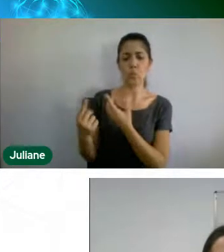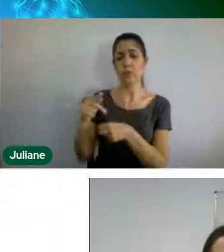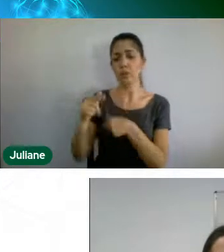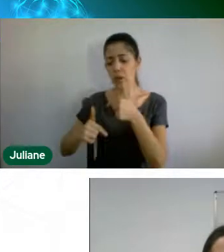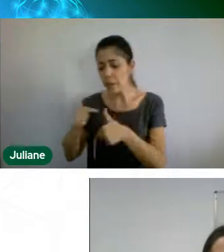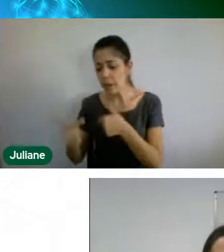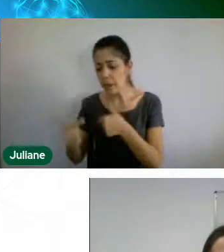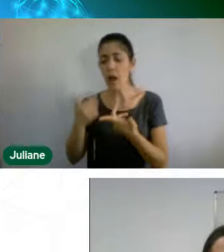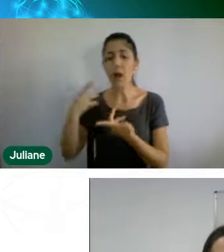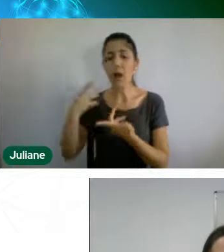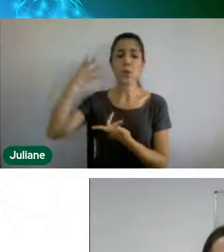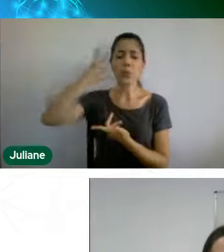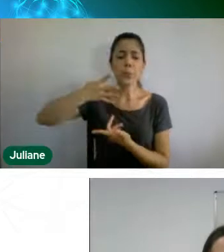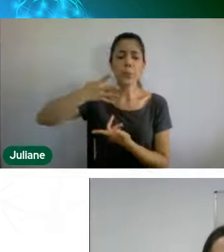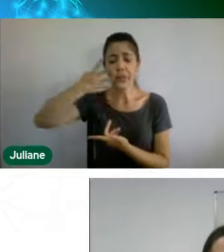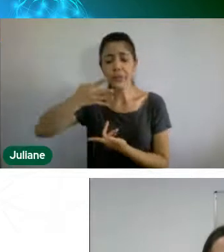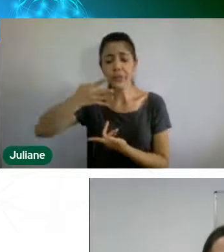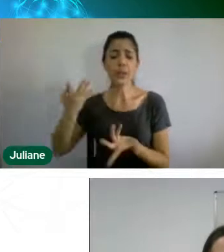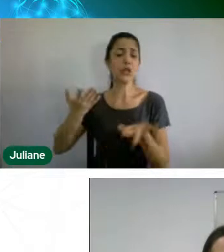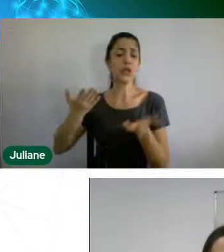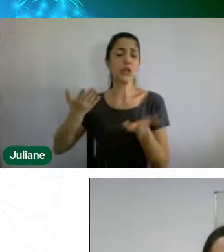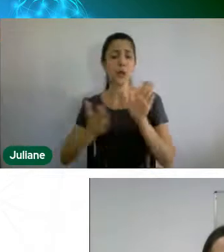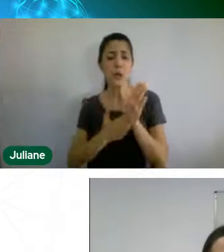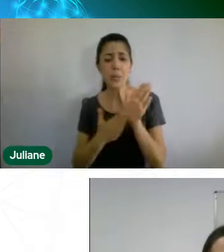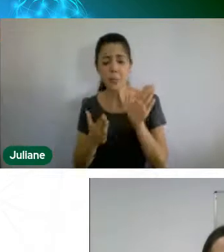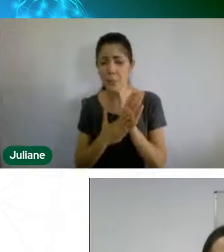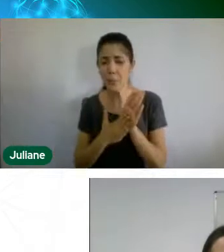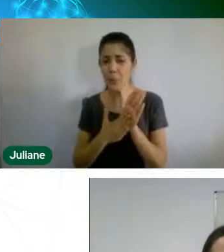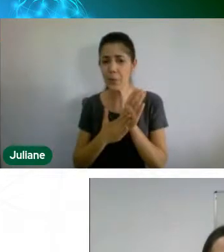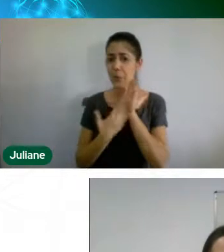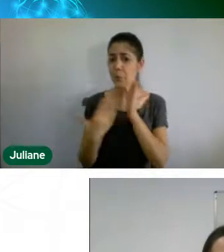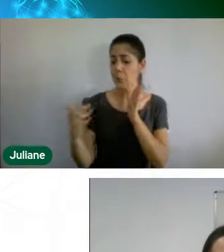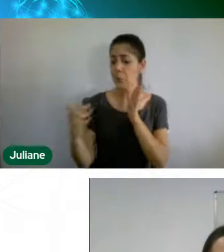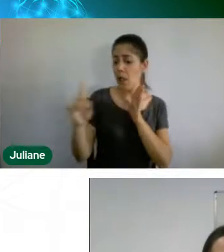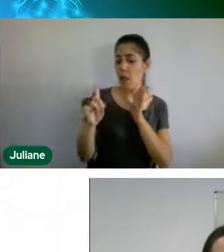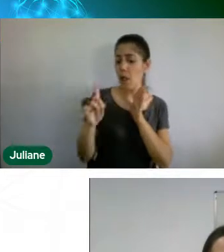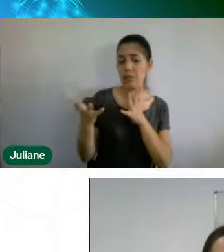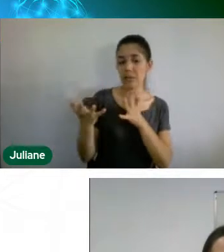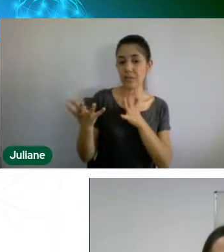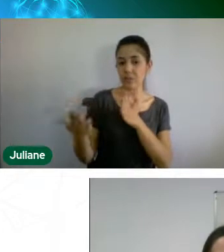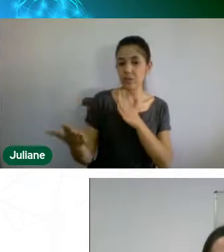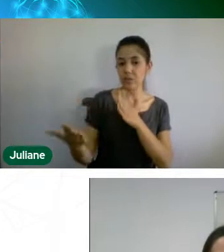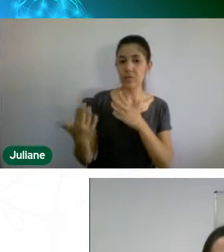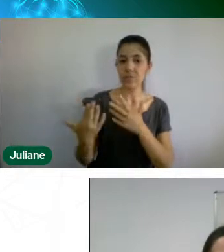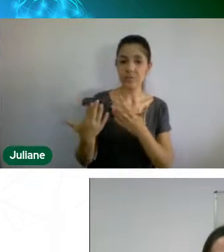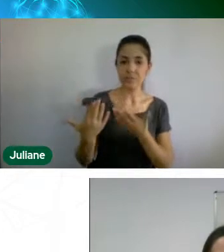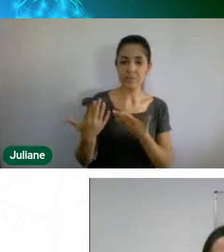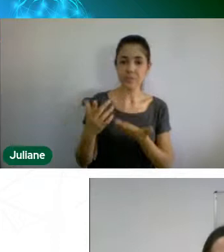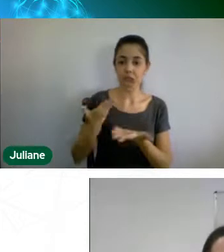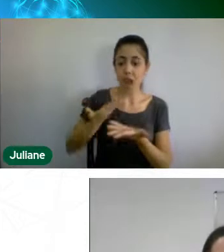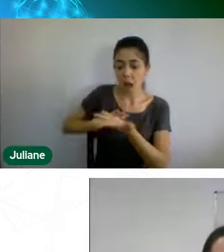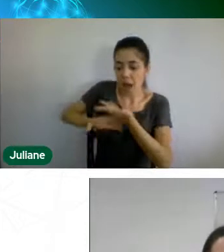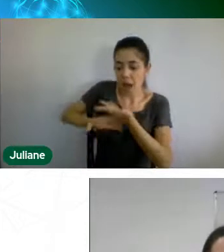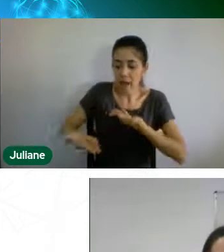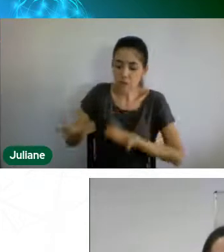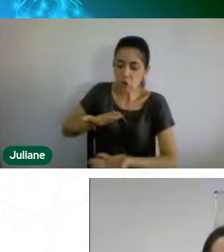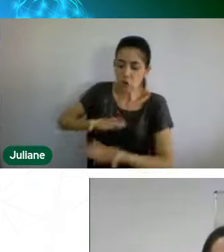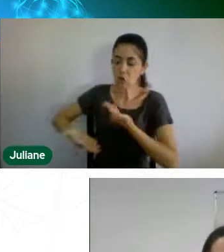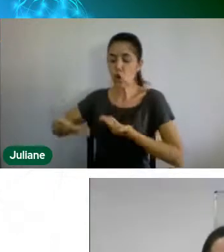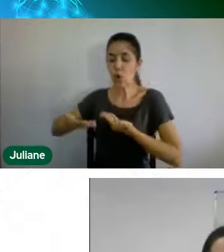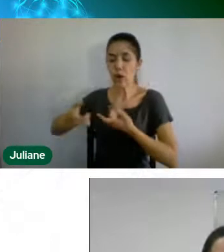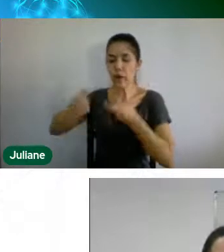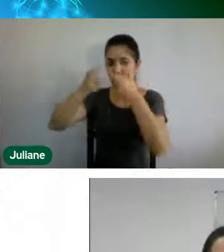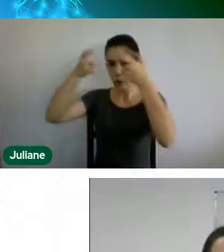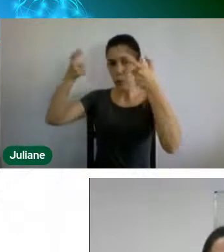as suas propostas, né, então, acontece a troca de conhecimentos e,